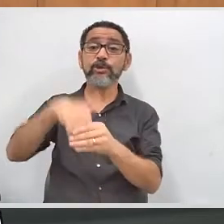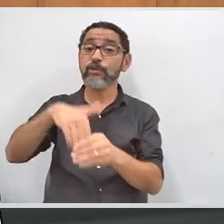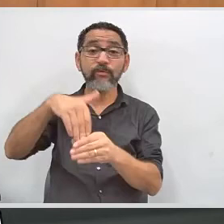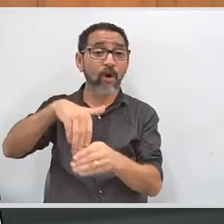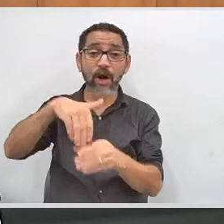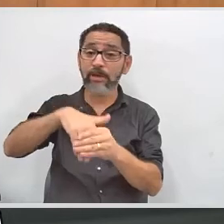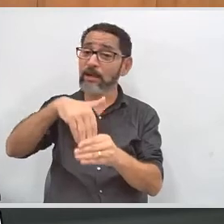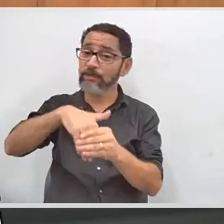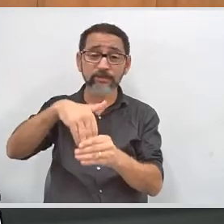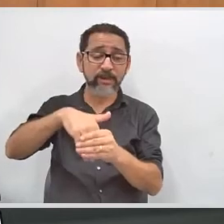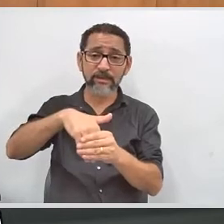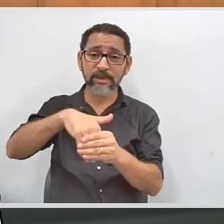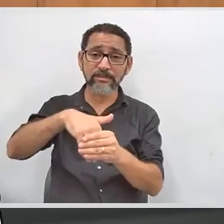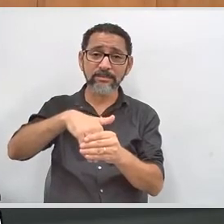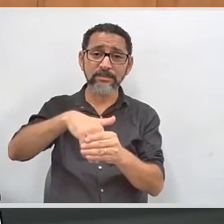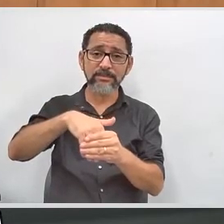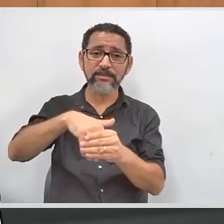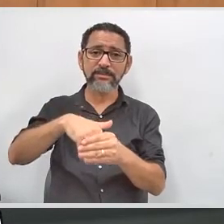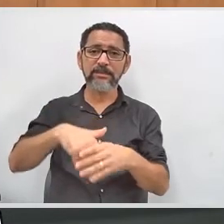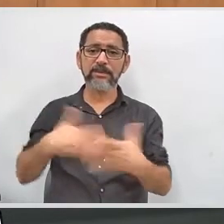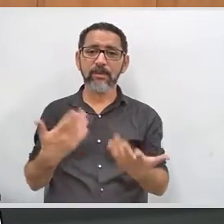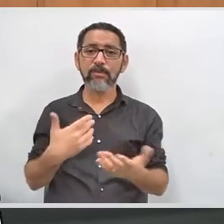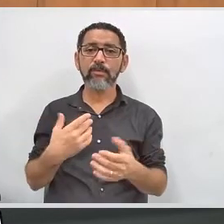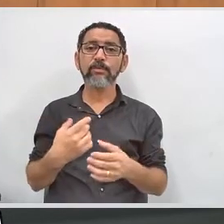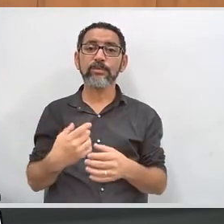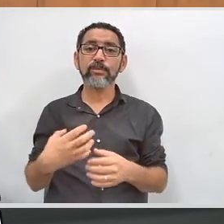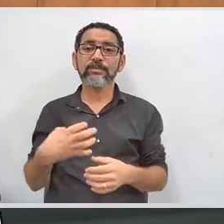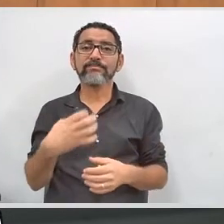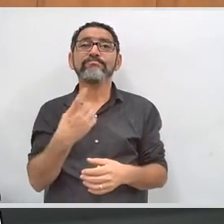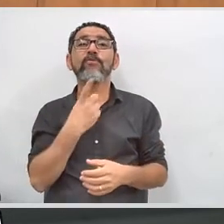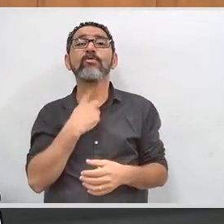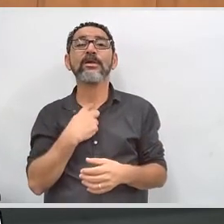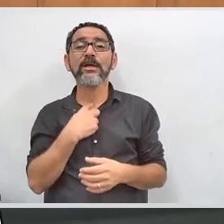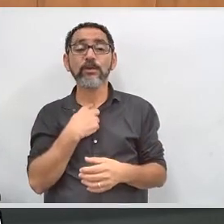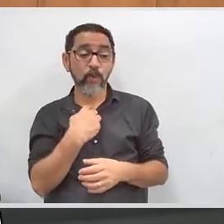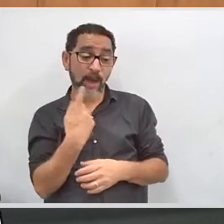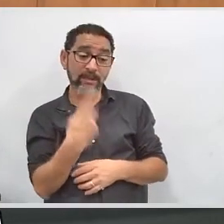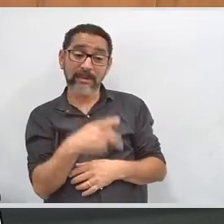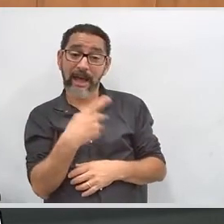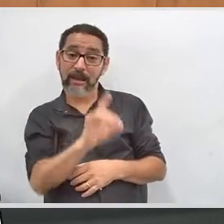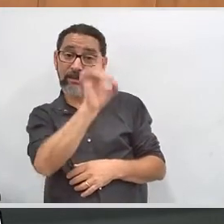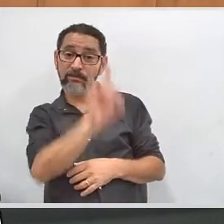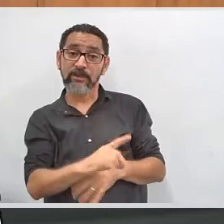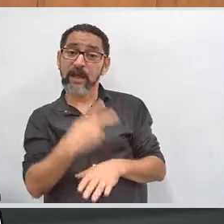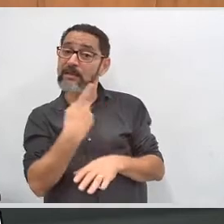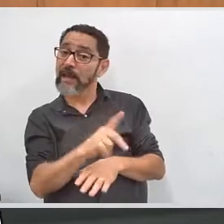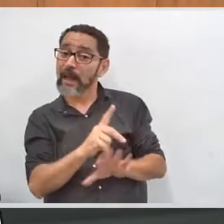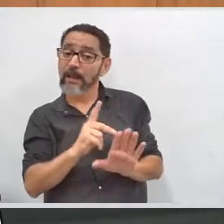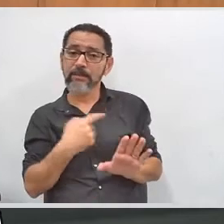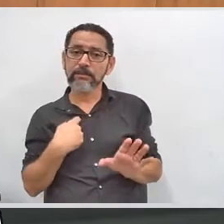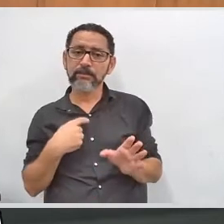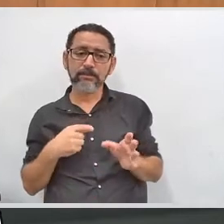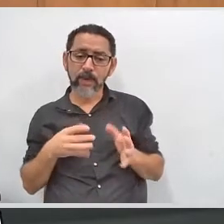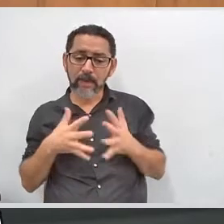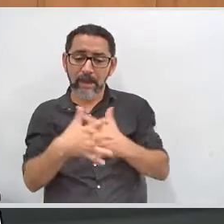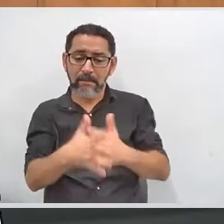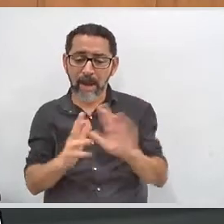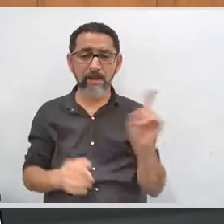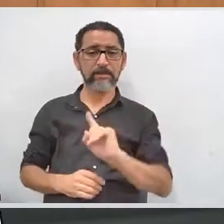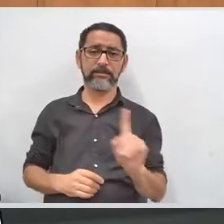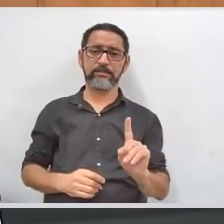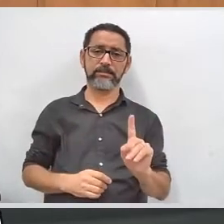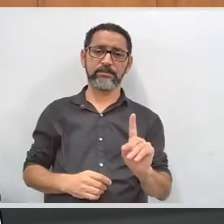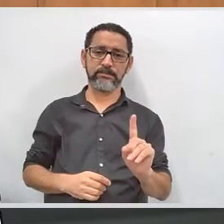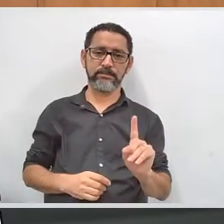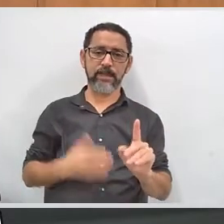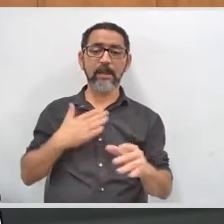a vontade e a manifestação da pessoa com deficiência do voto é dela, nós não interferimos. e foi agora, essa semana, nós